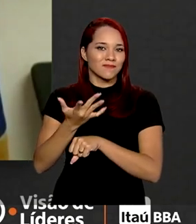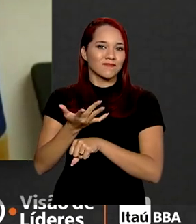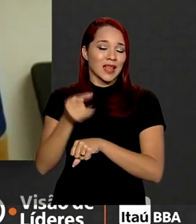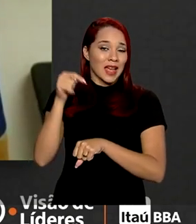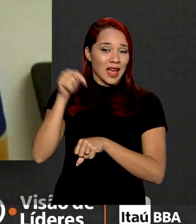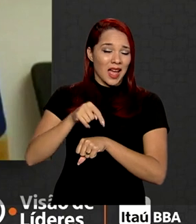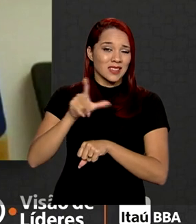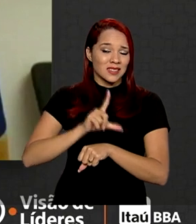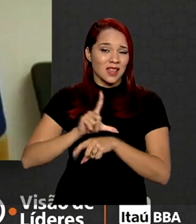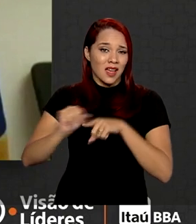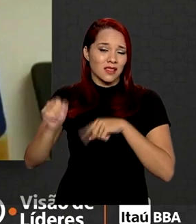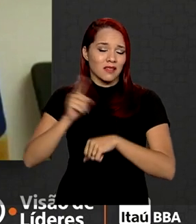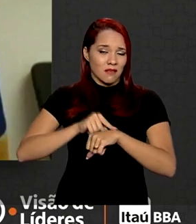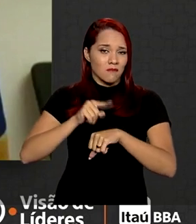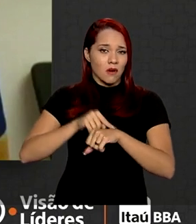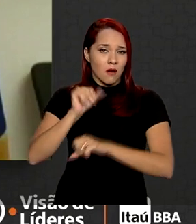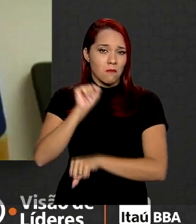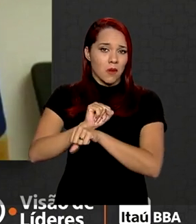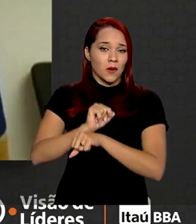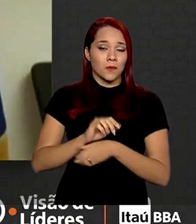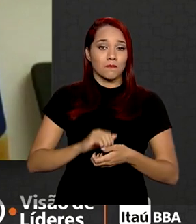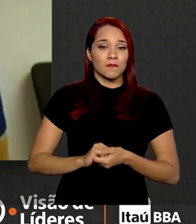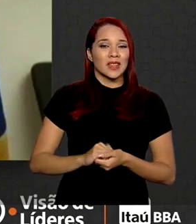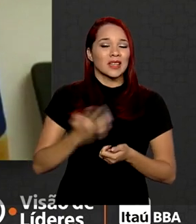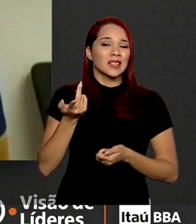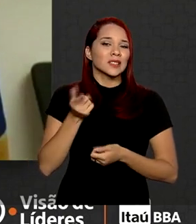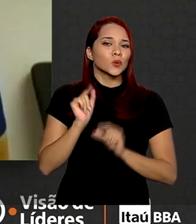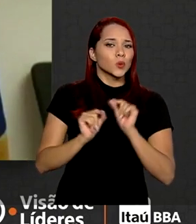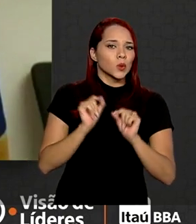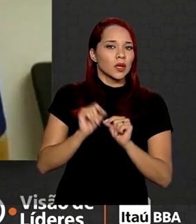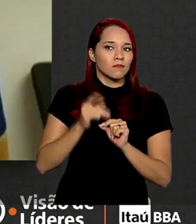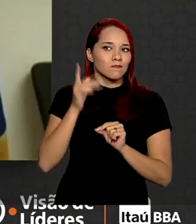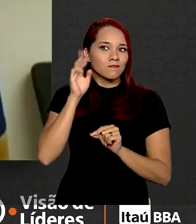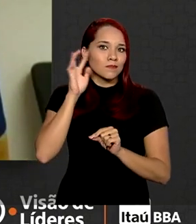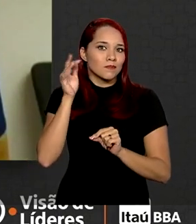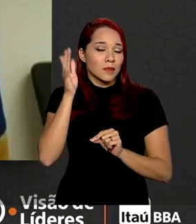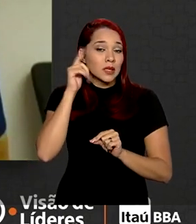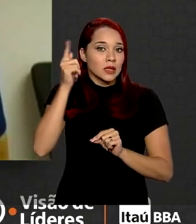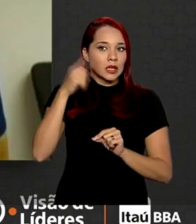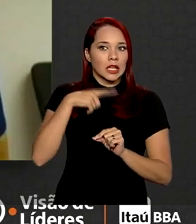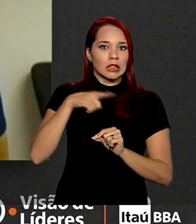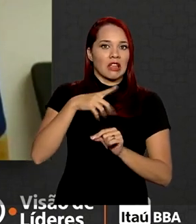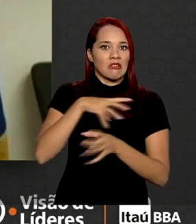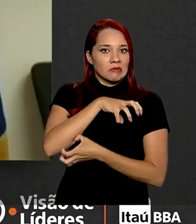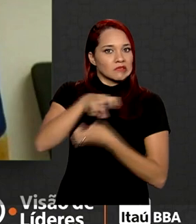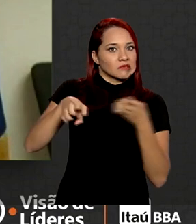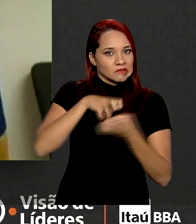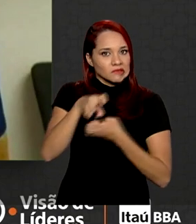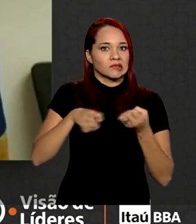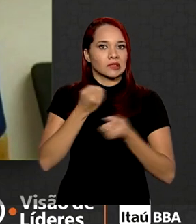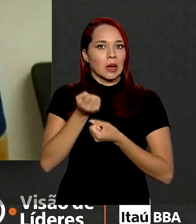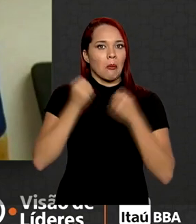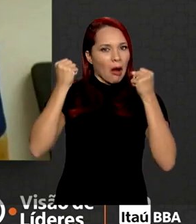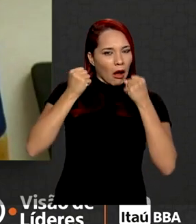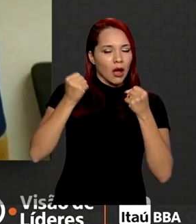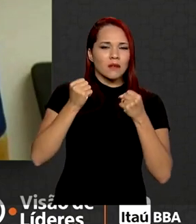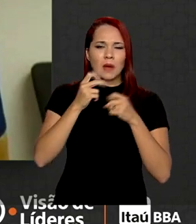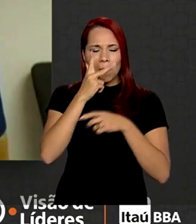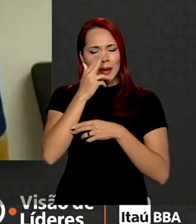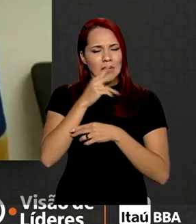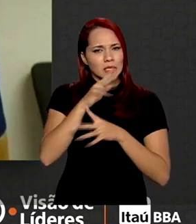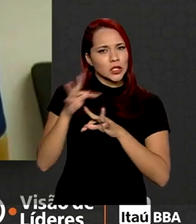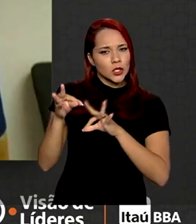essas saídas temporárias. Havia um receio que isso pudesse gerar uma onda de rebeliões ou motins, mas me parece que houve a